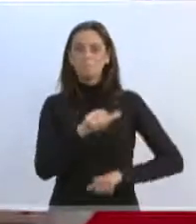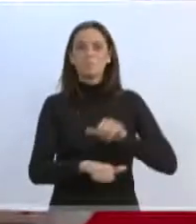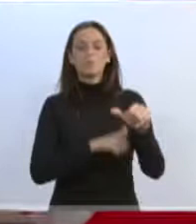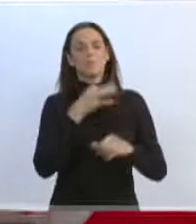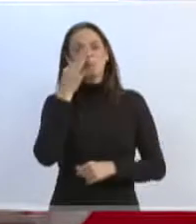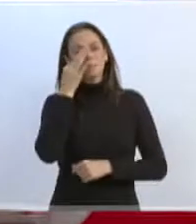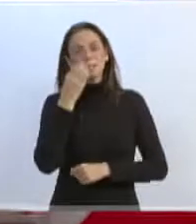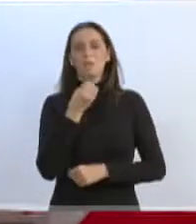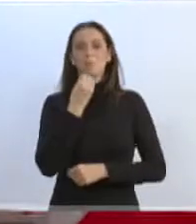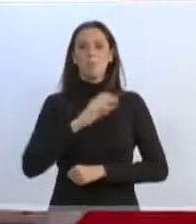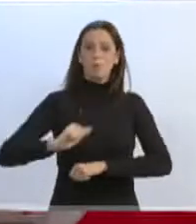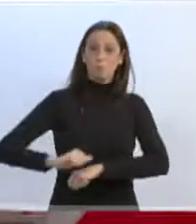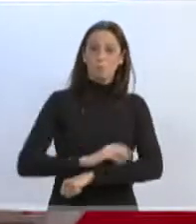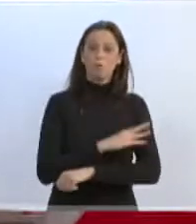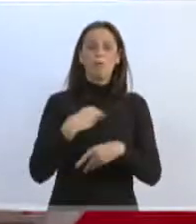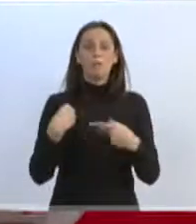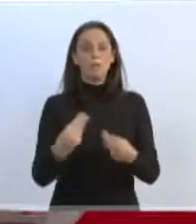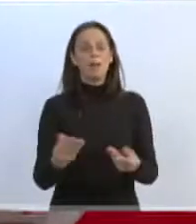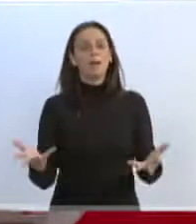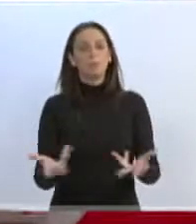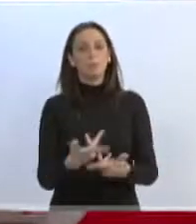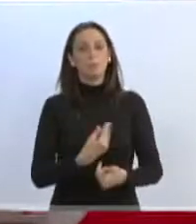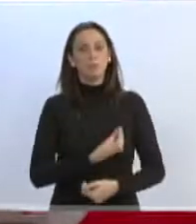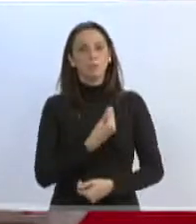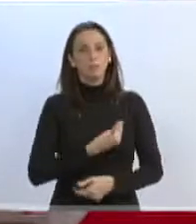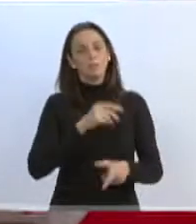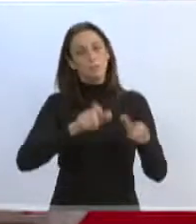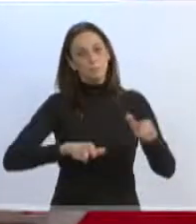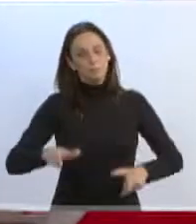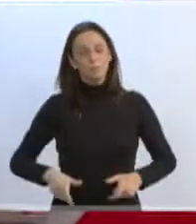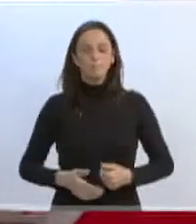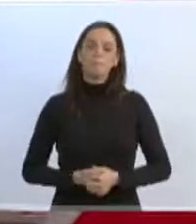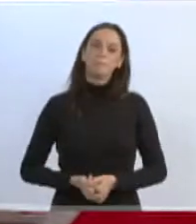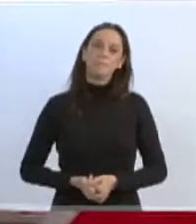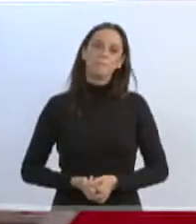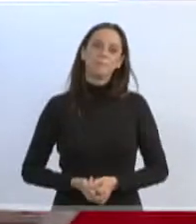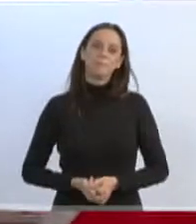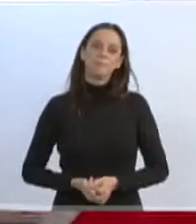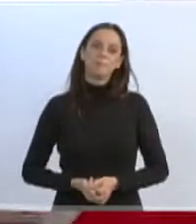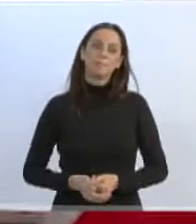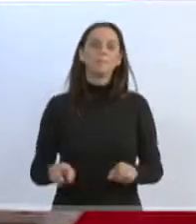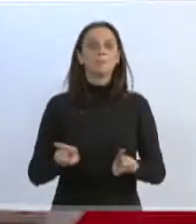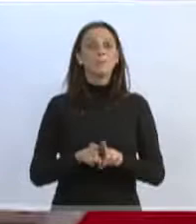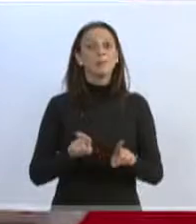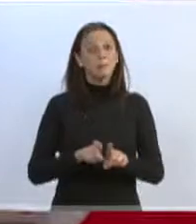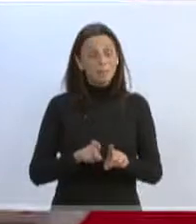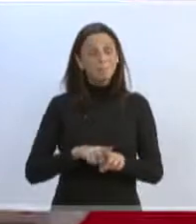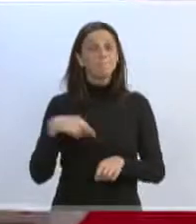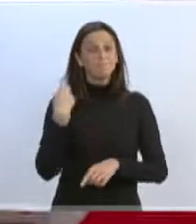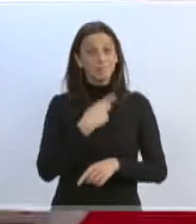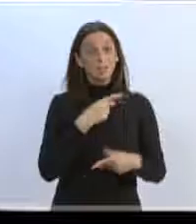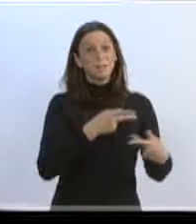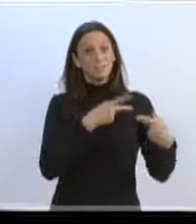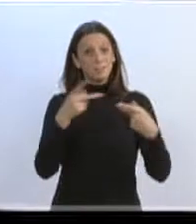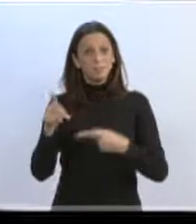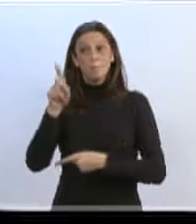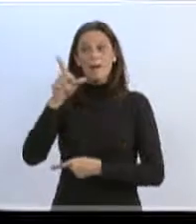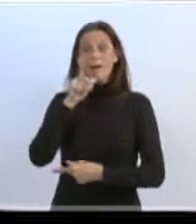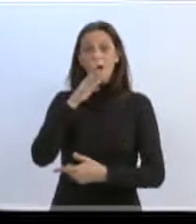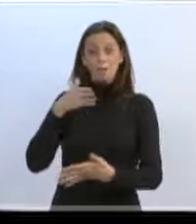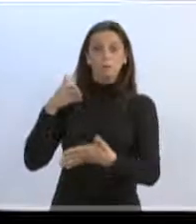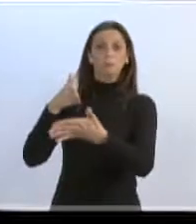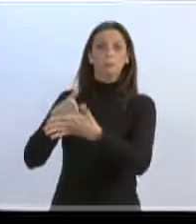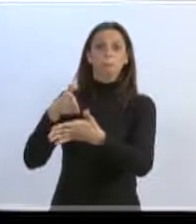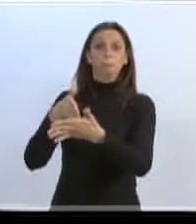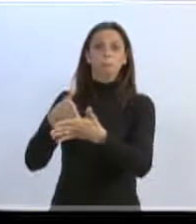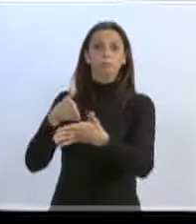com obras que proporcionam maior qualidade de vida aos moradores. Obviamente que não poderia deixar de falar de nossa ida José Boatê, para conhecer a barragem, por sinal, a maior barragem do